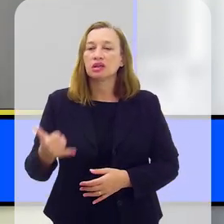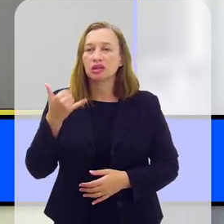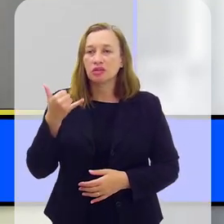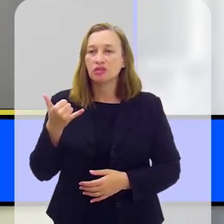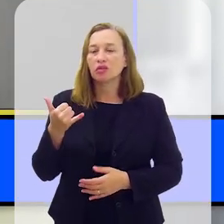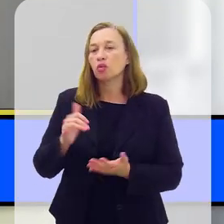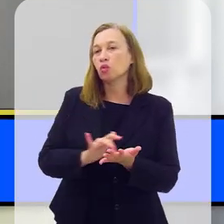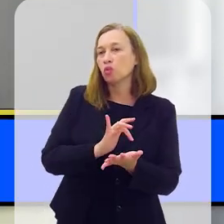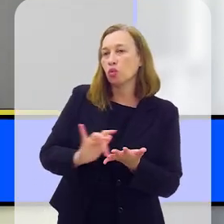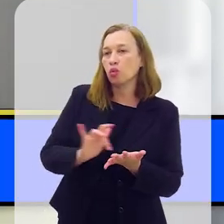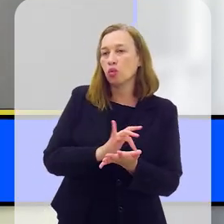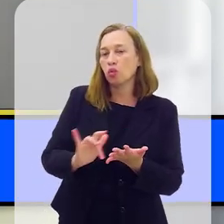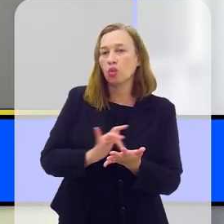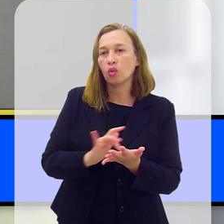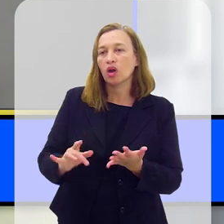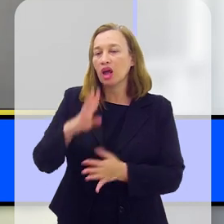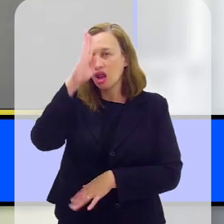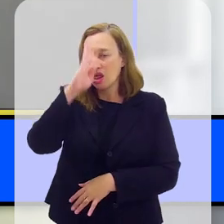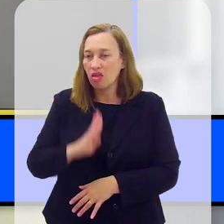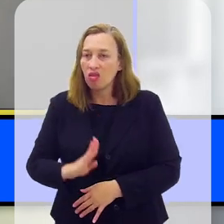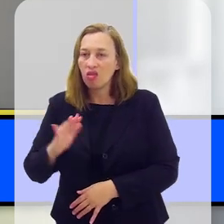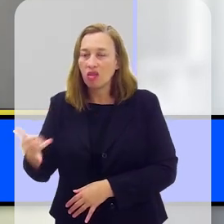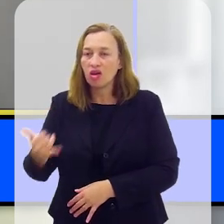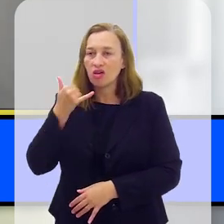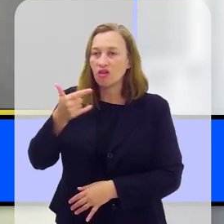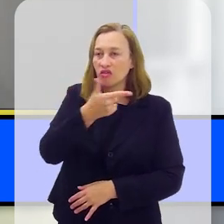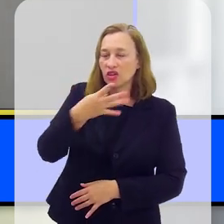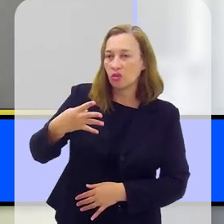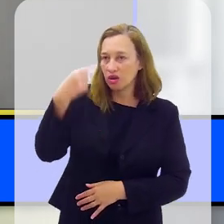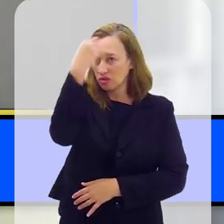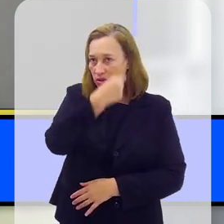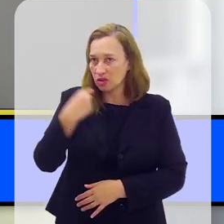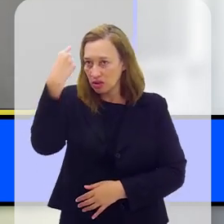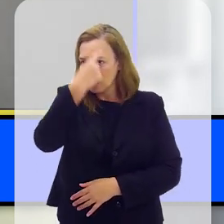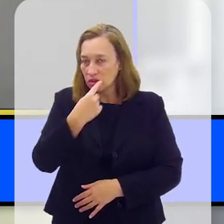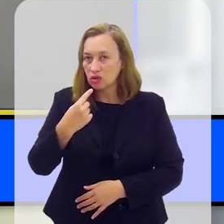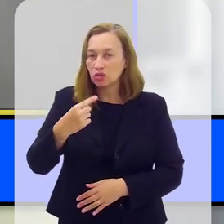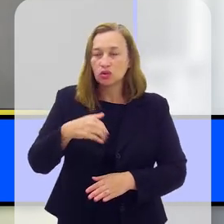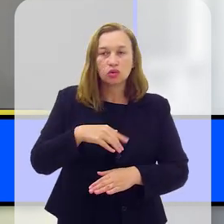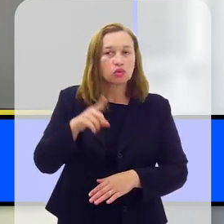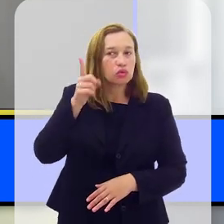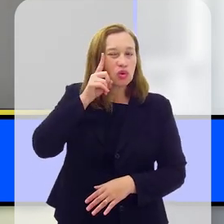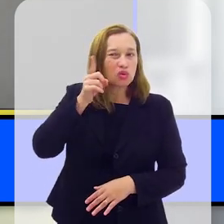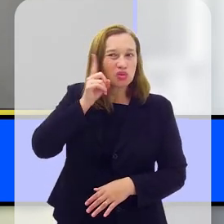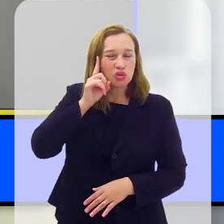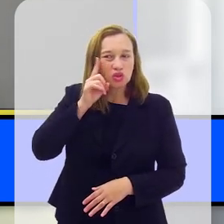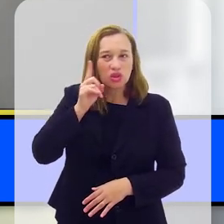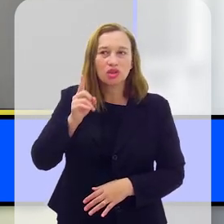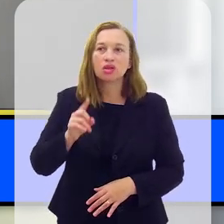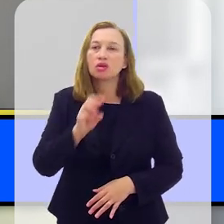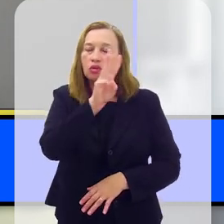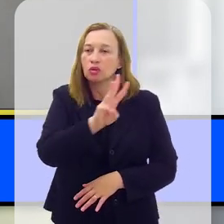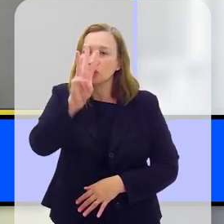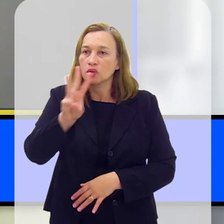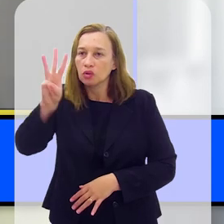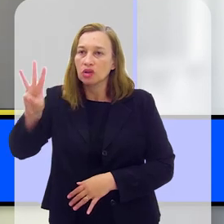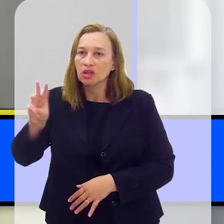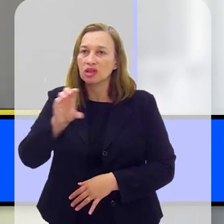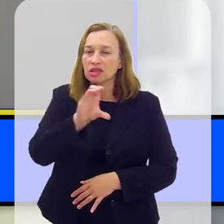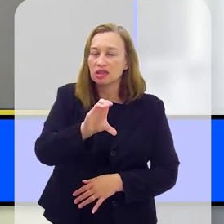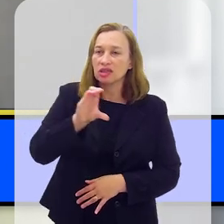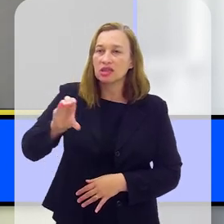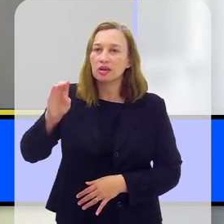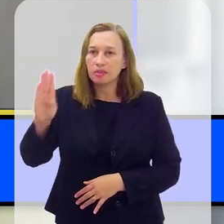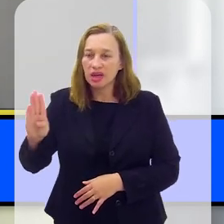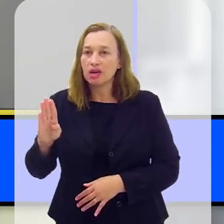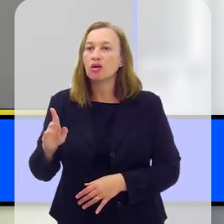liga por telefone fixo ou celular, ligação gratuita, 24 horas por dia, todos os sete dias durante a semana, na página do